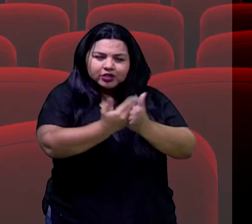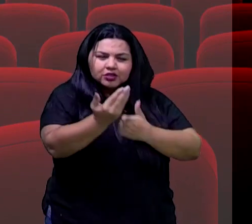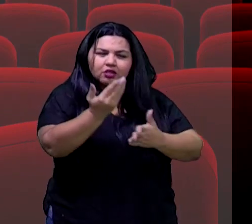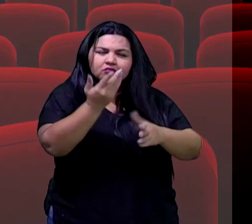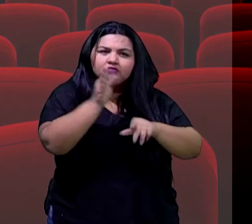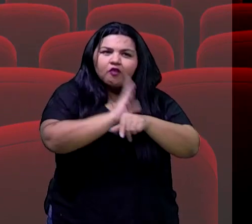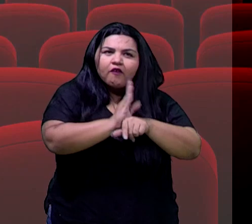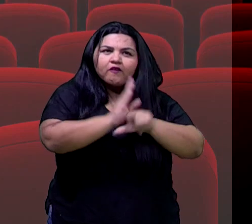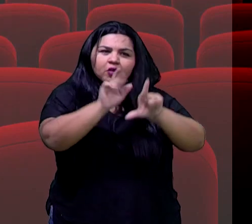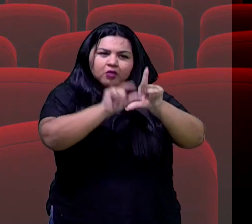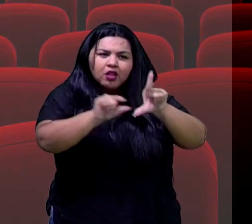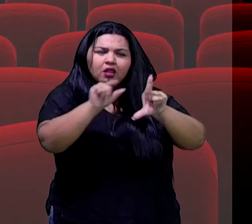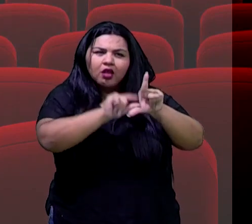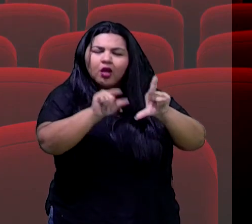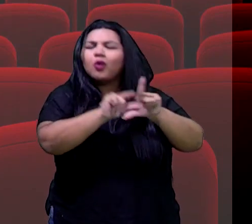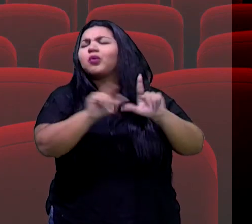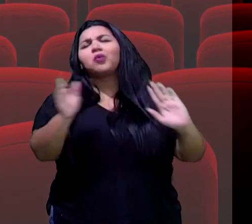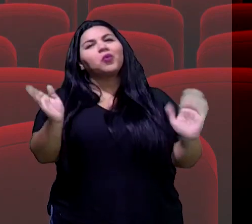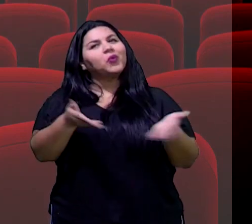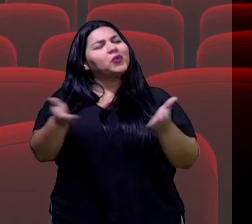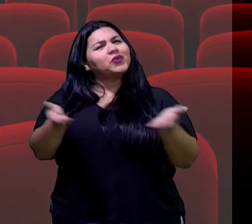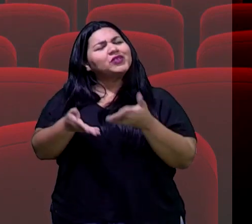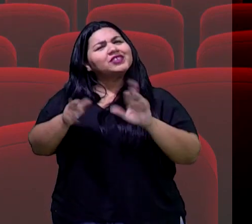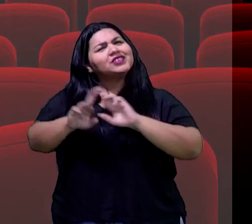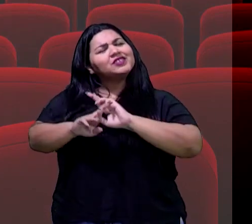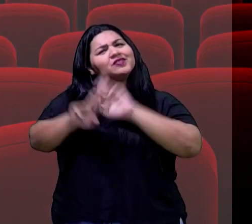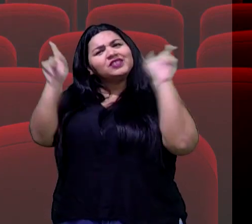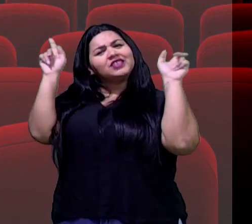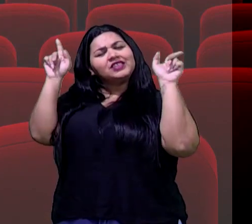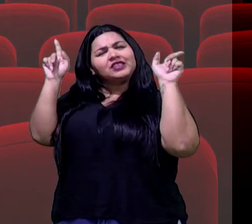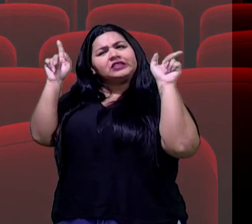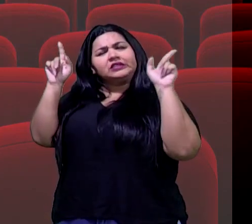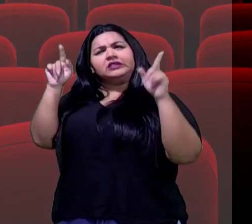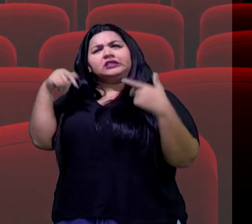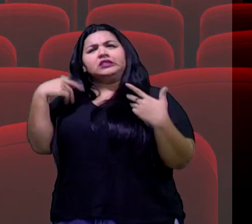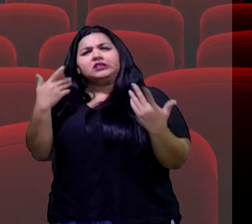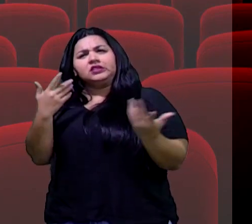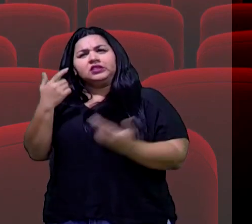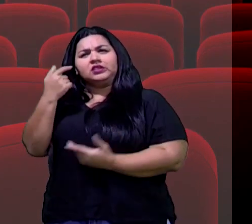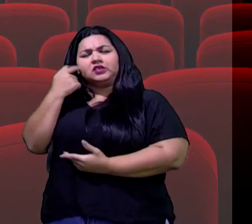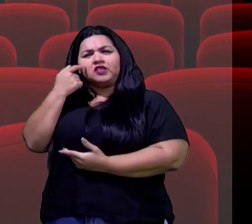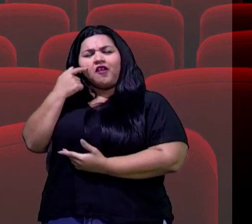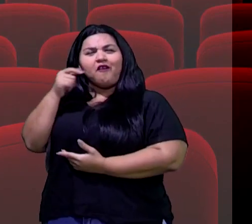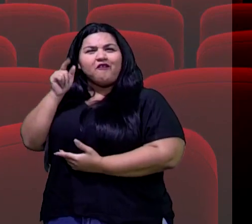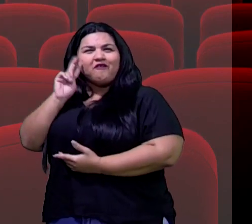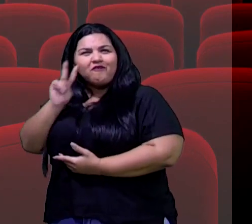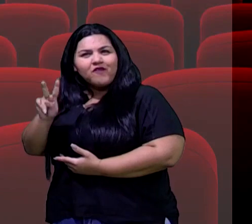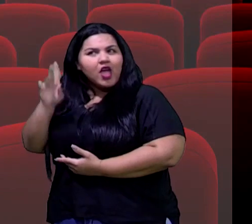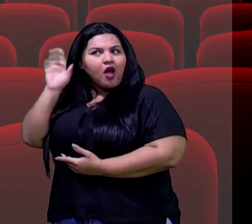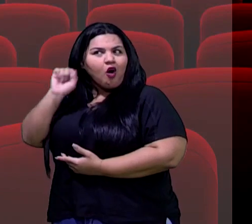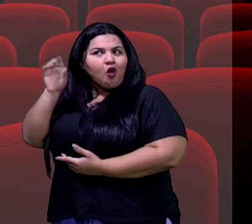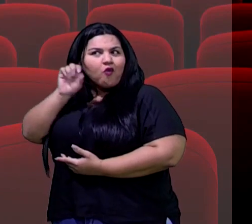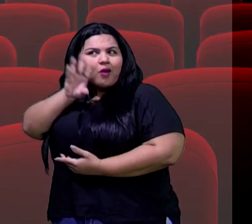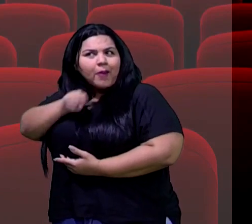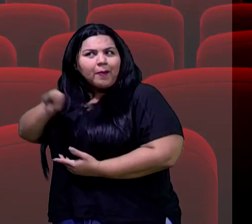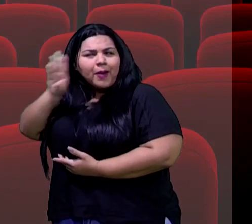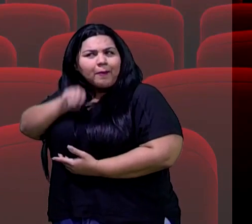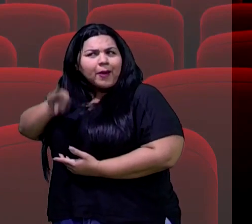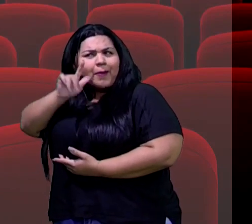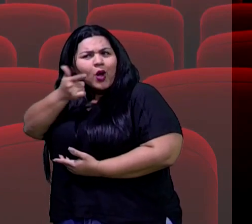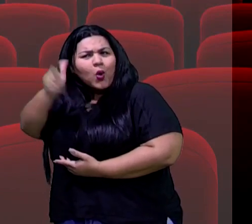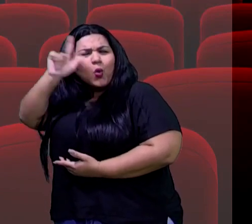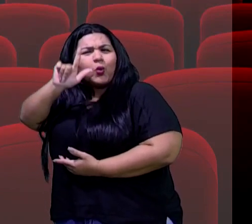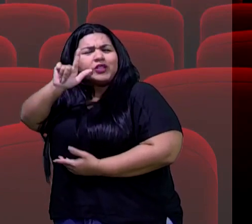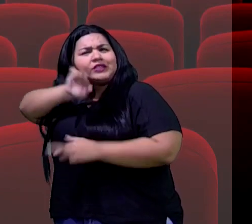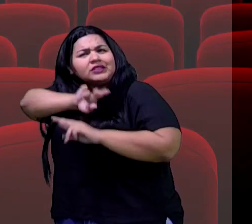legendados e hoje eu já acho estranho, porque quando a gente tem a dublagem, né? Ou uma outra voz, né?